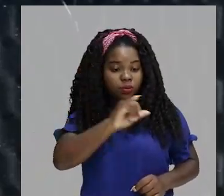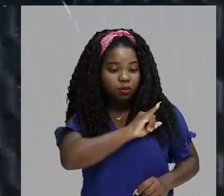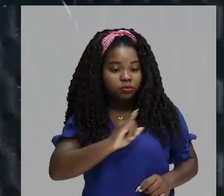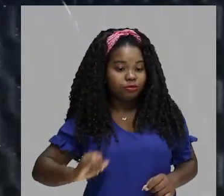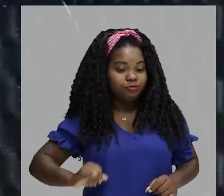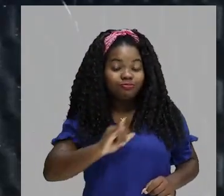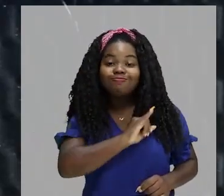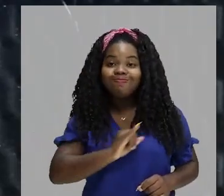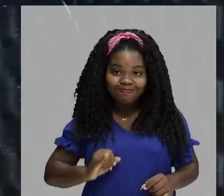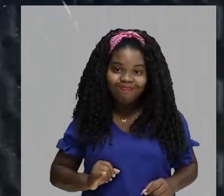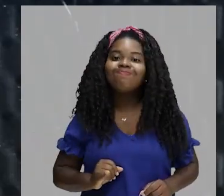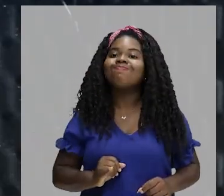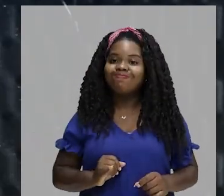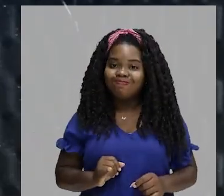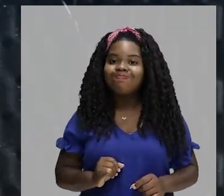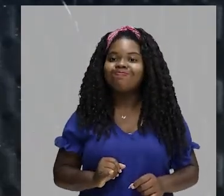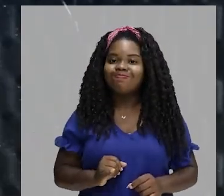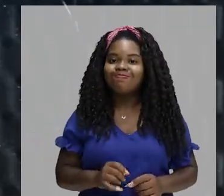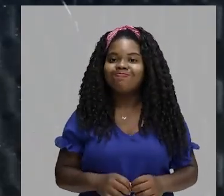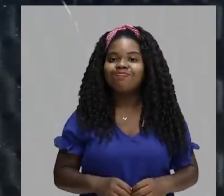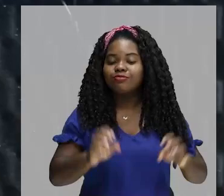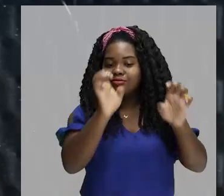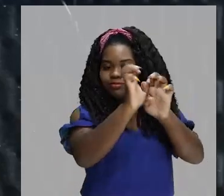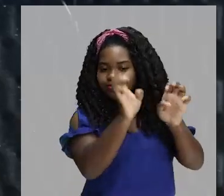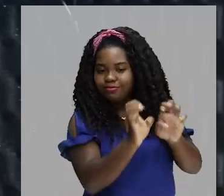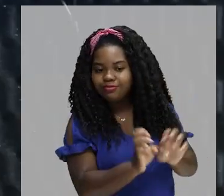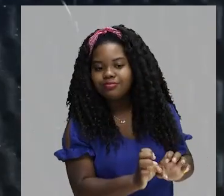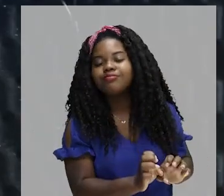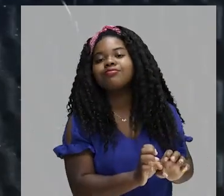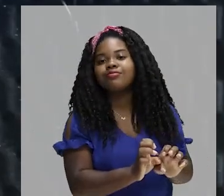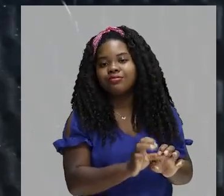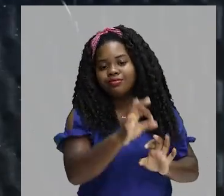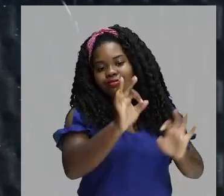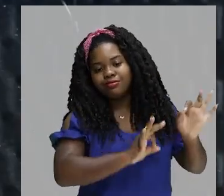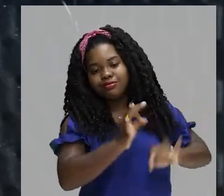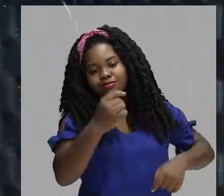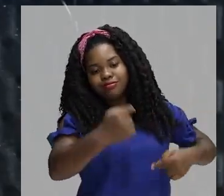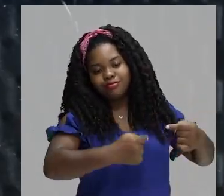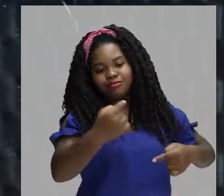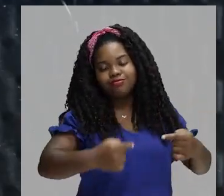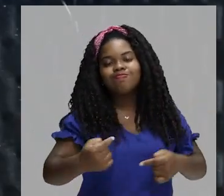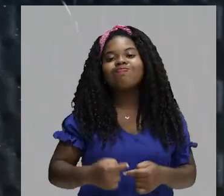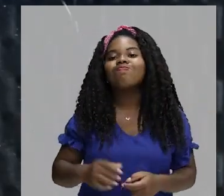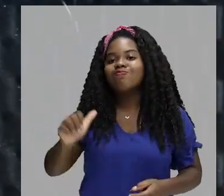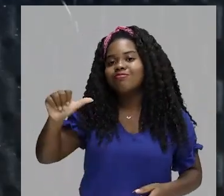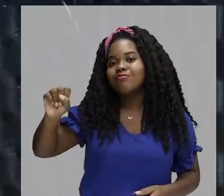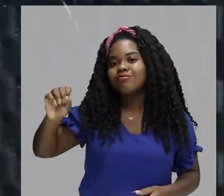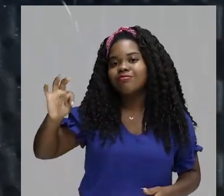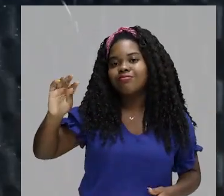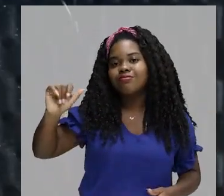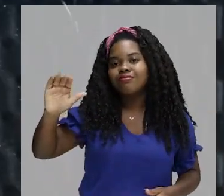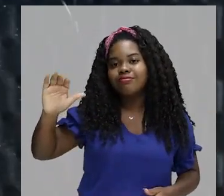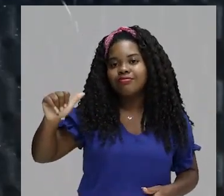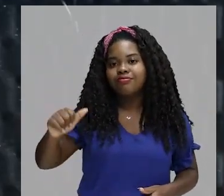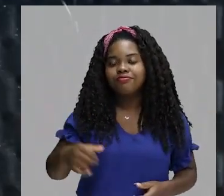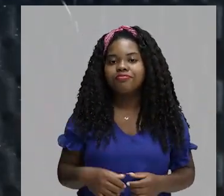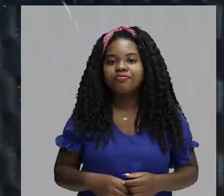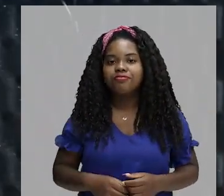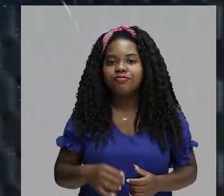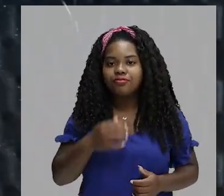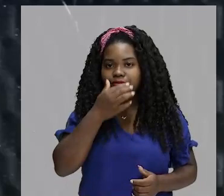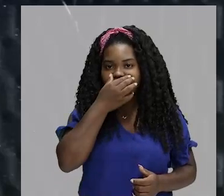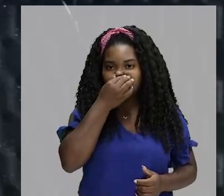monarcas que passaram por essa estrutura de organização política dos aztecas. E que, por sinal,